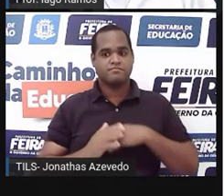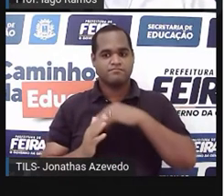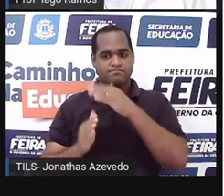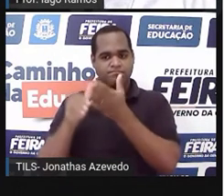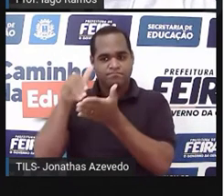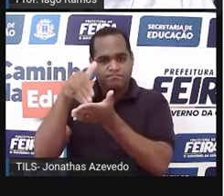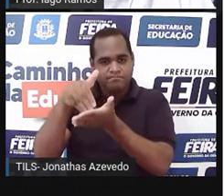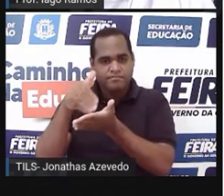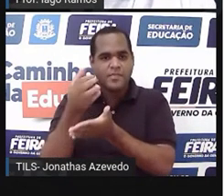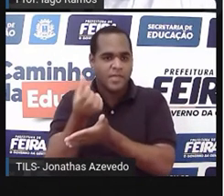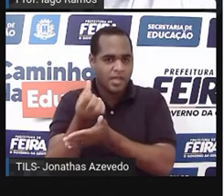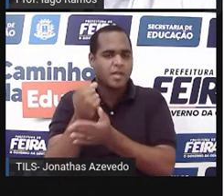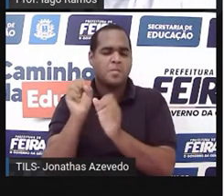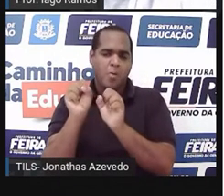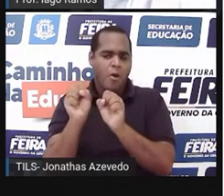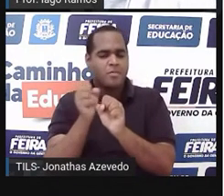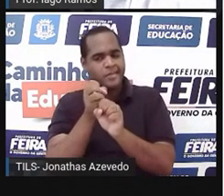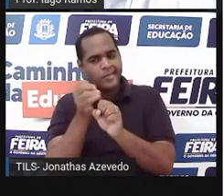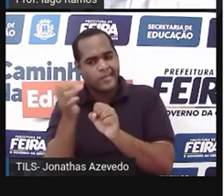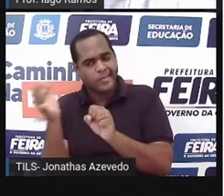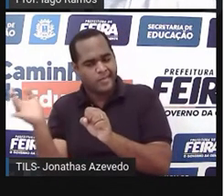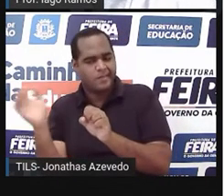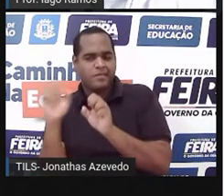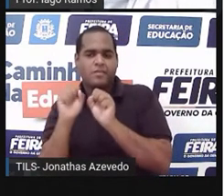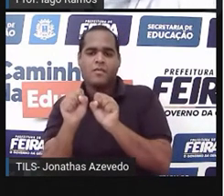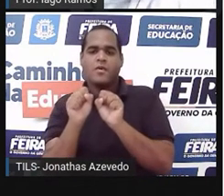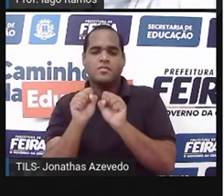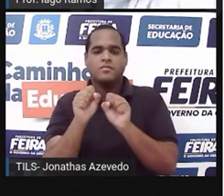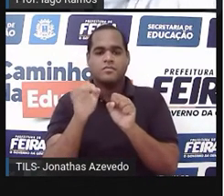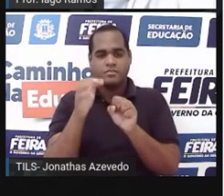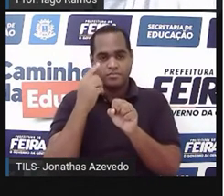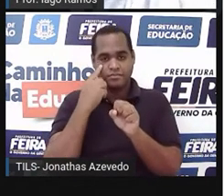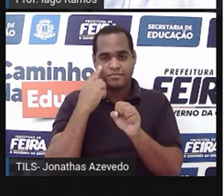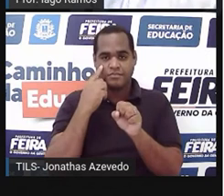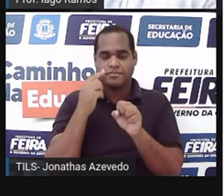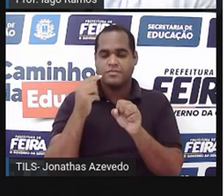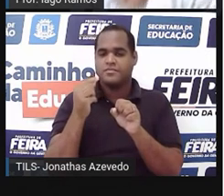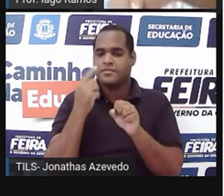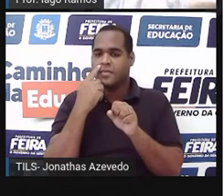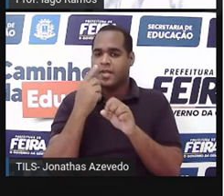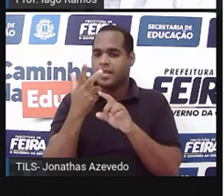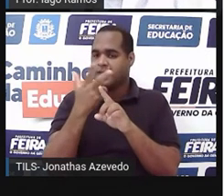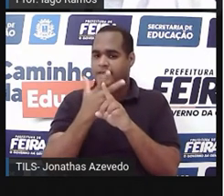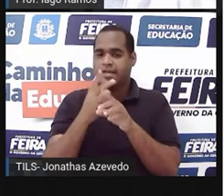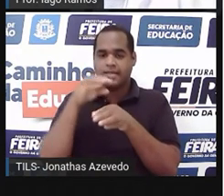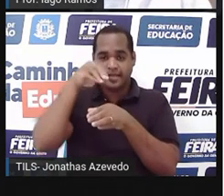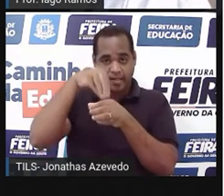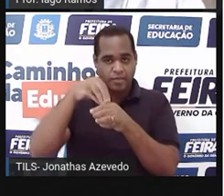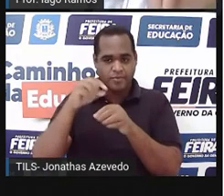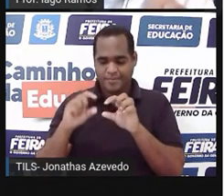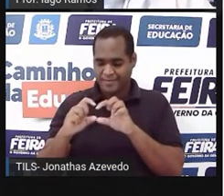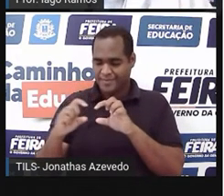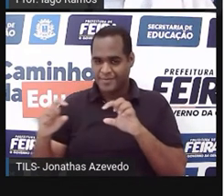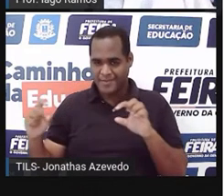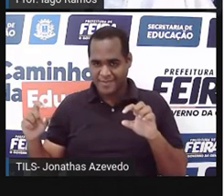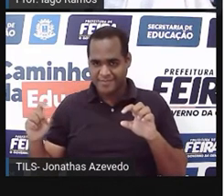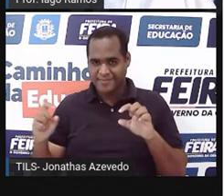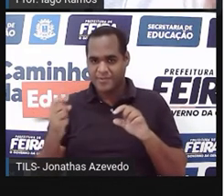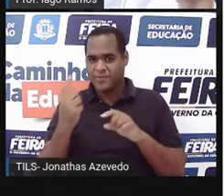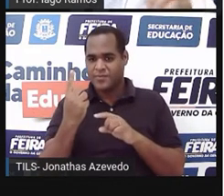poderia continuar. E aí a gente vai colocar aqueles números que aparecem na tela dentro da reta numérica, a fração meio,